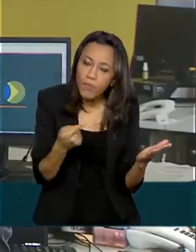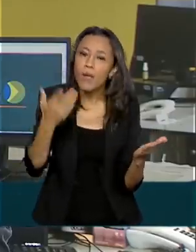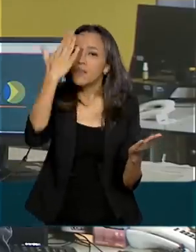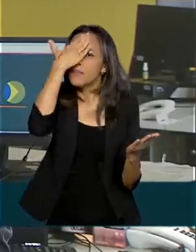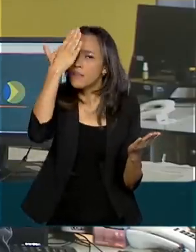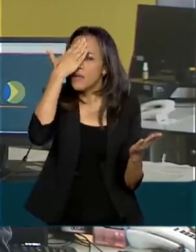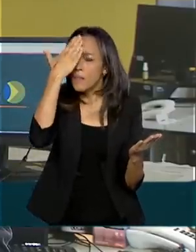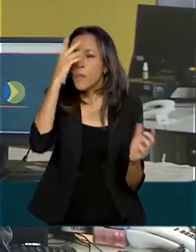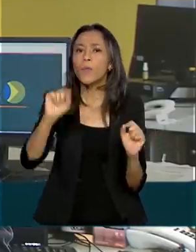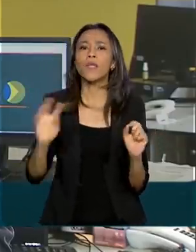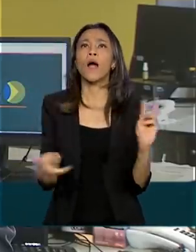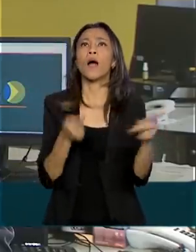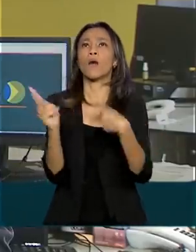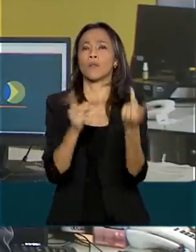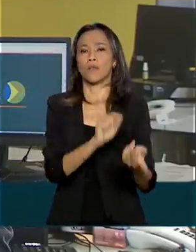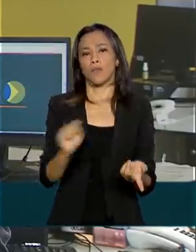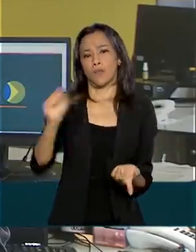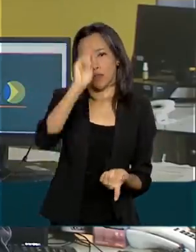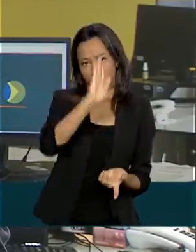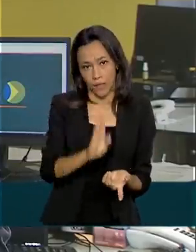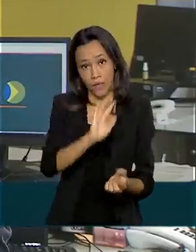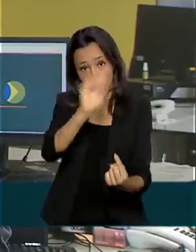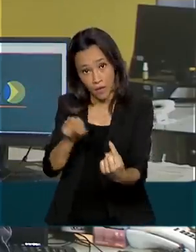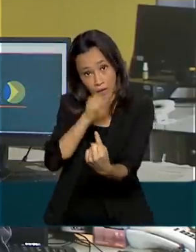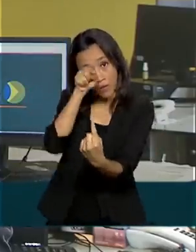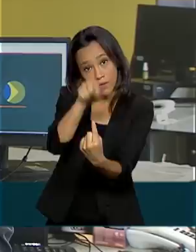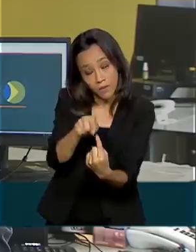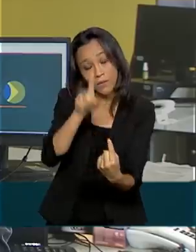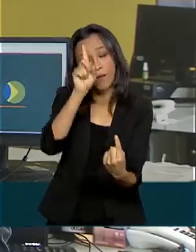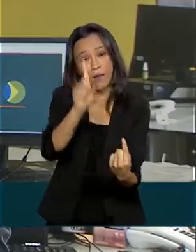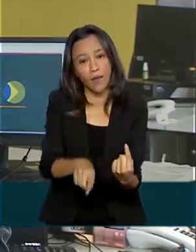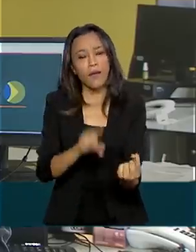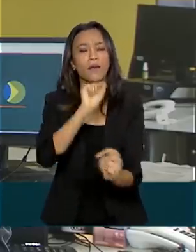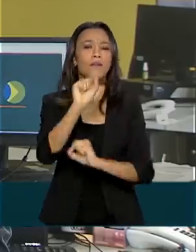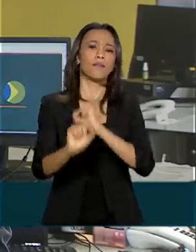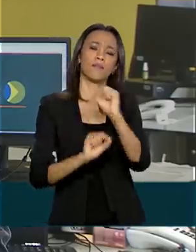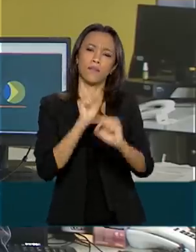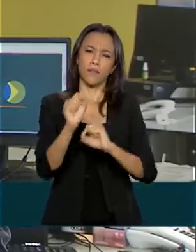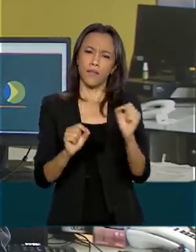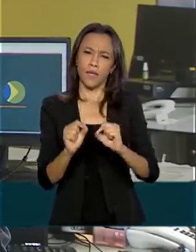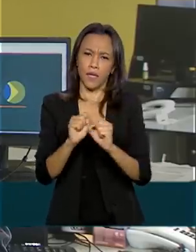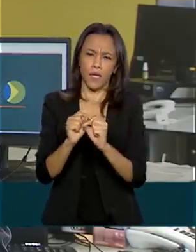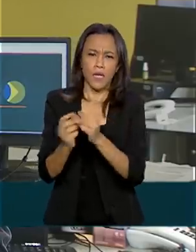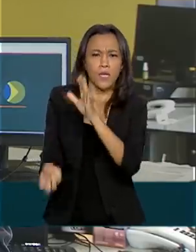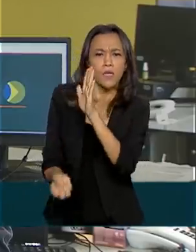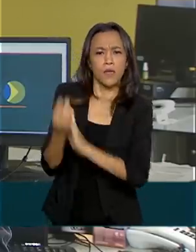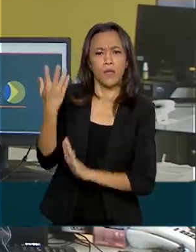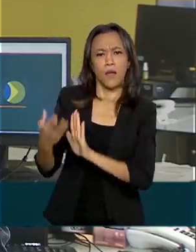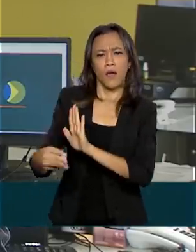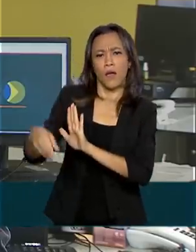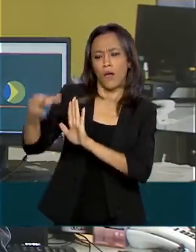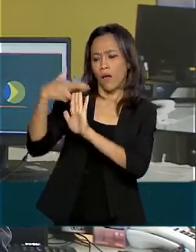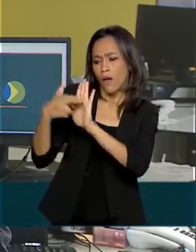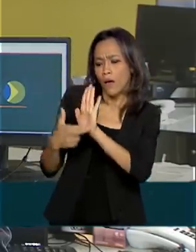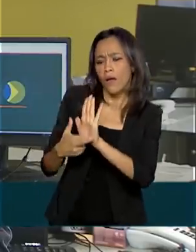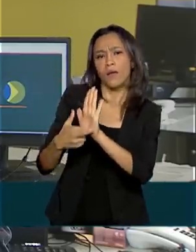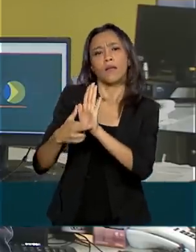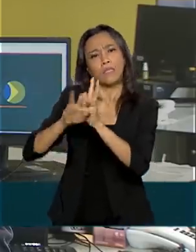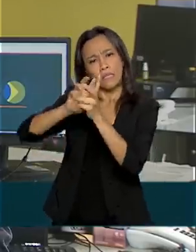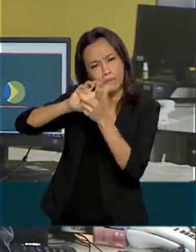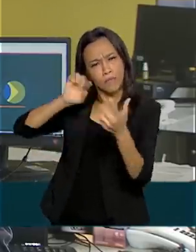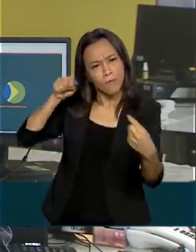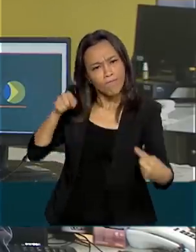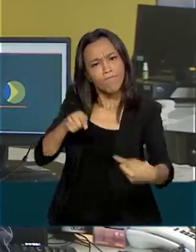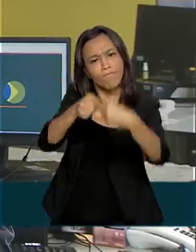do que ocorre no país. O objetivo é criar condições para a adoção de medidas mais adequadas para o enfrentamento da